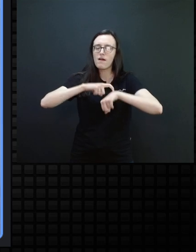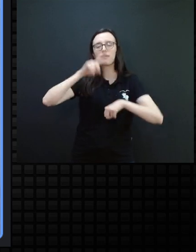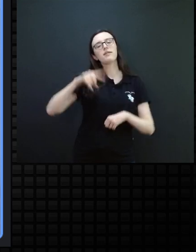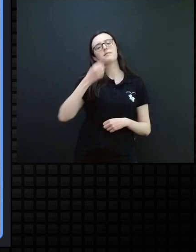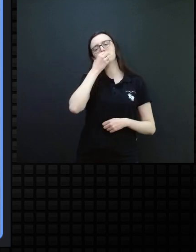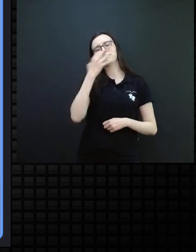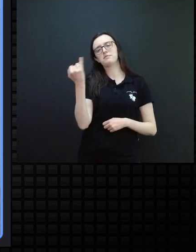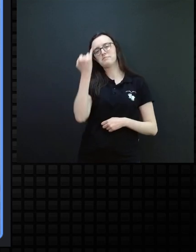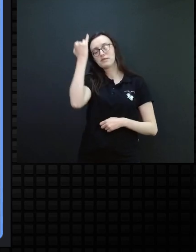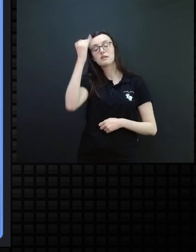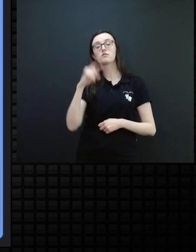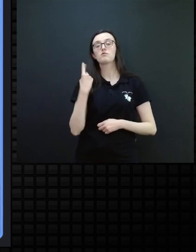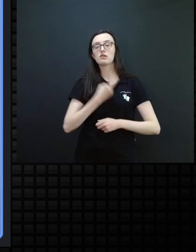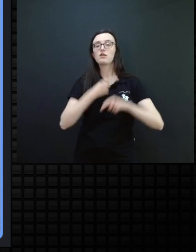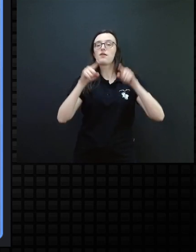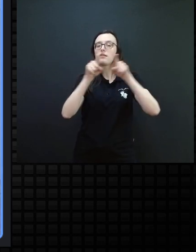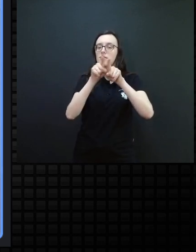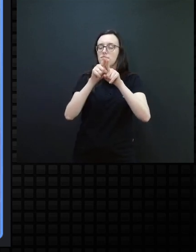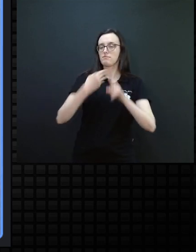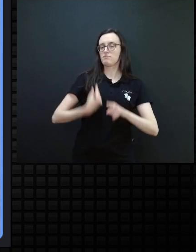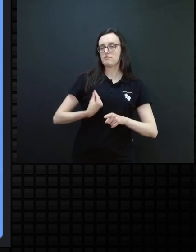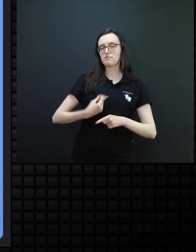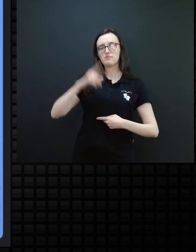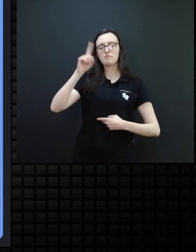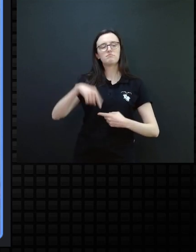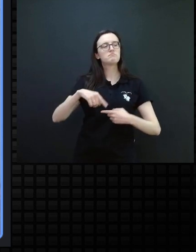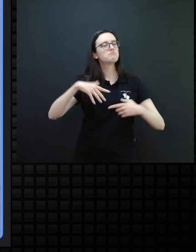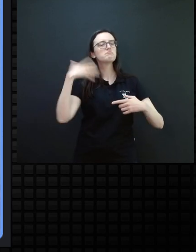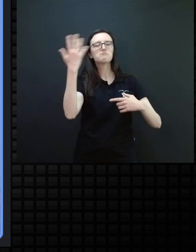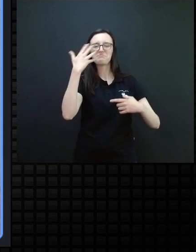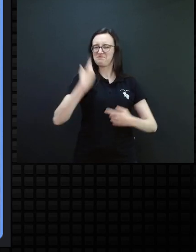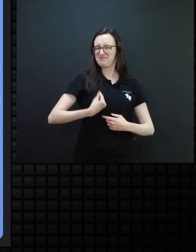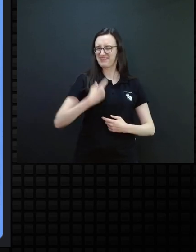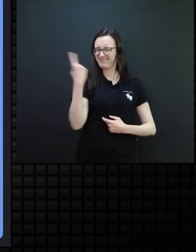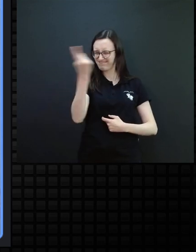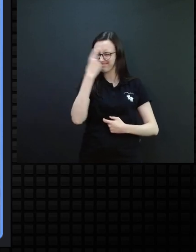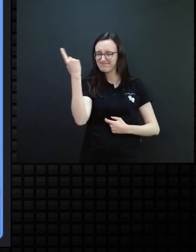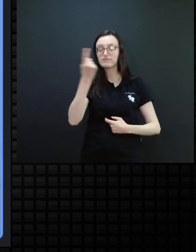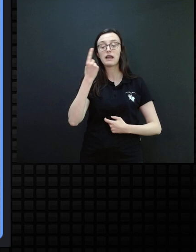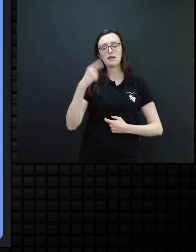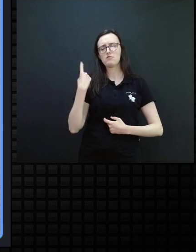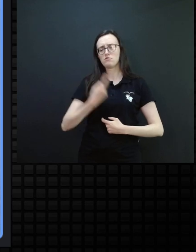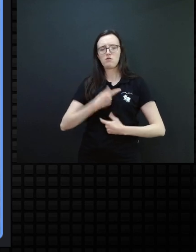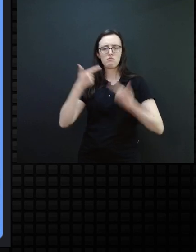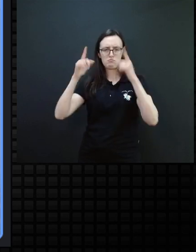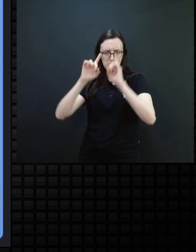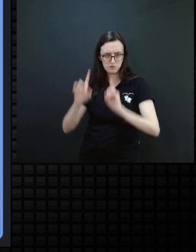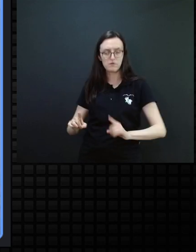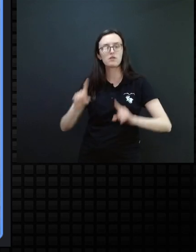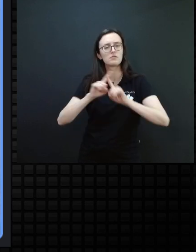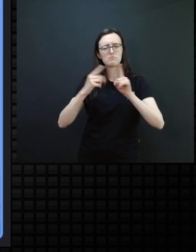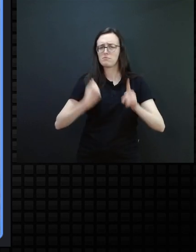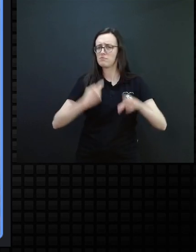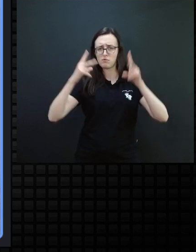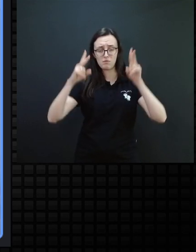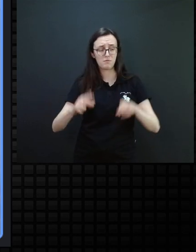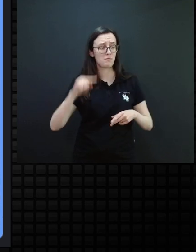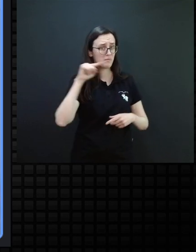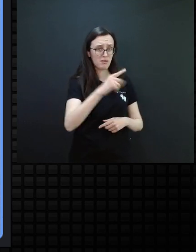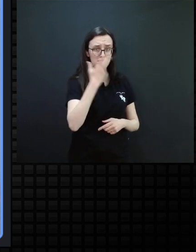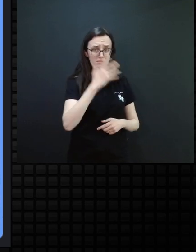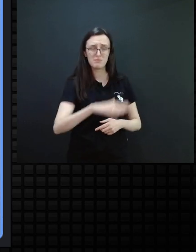bom, até no nosso ir e vir aí, de pessoas sem deficiência. Com essas crianças, isso é